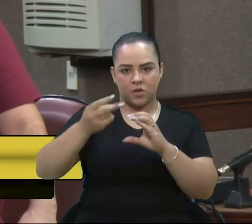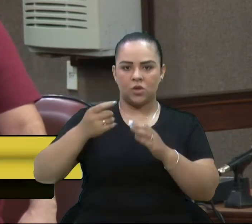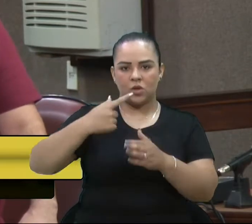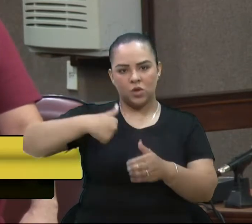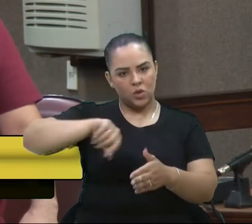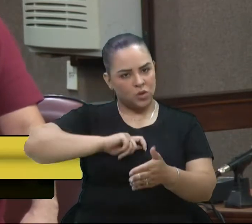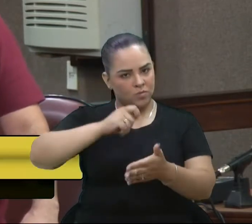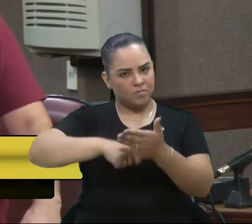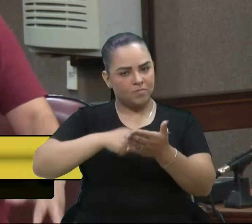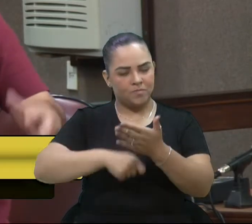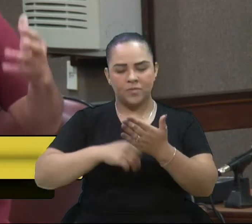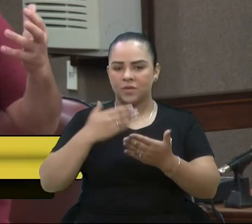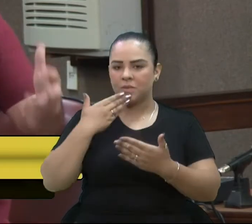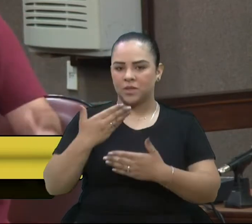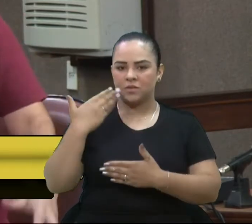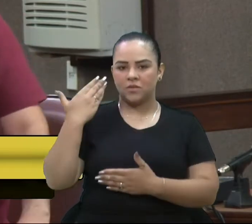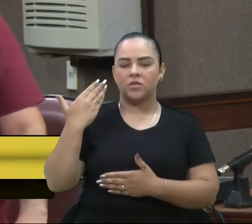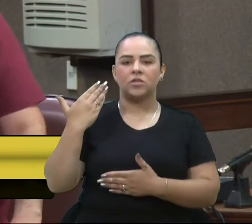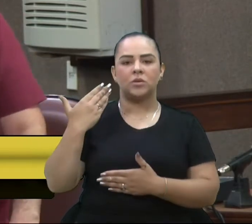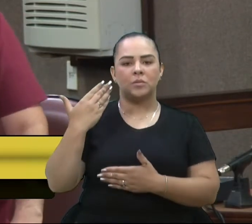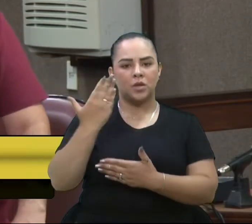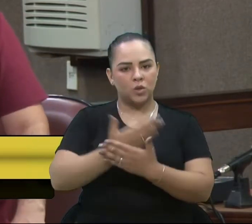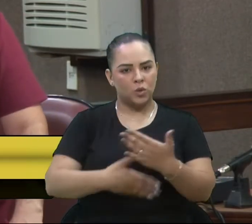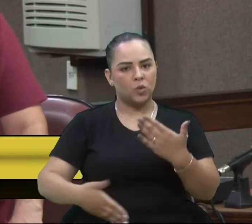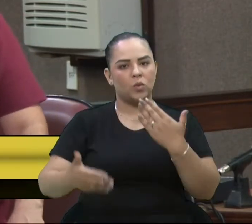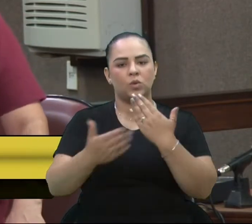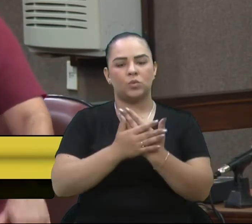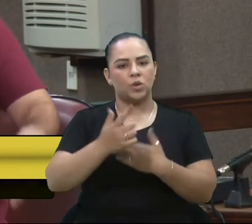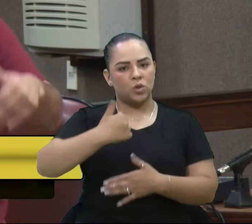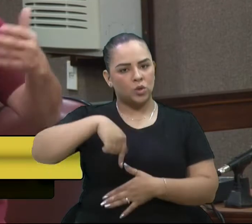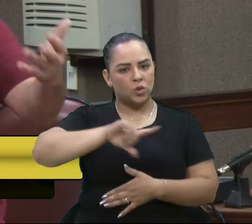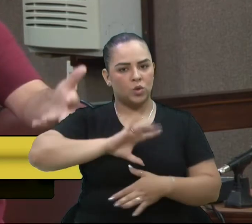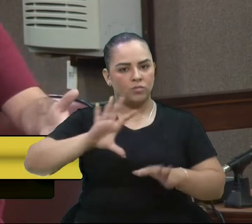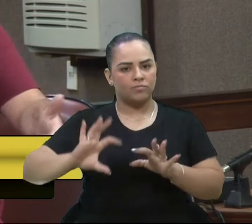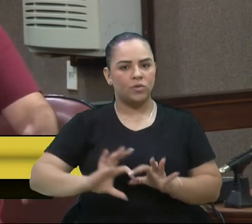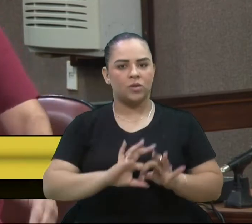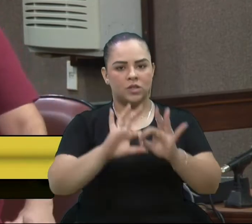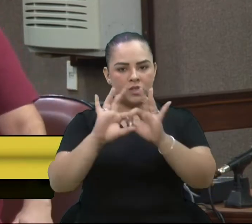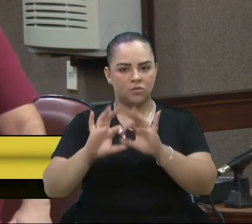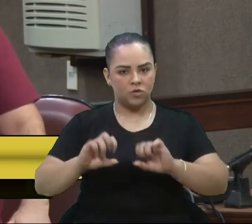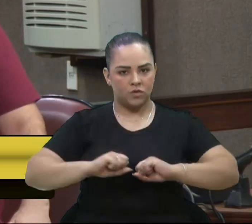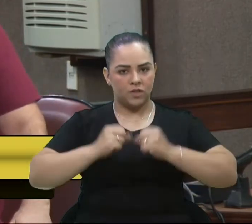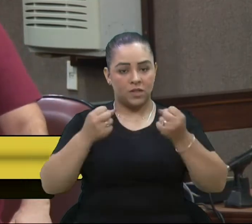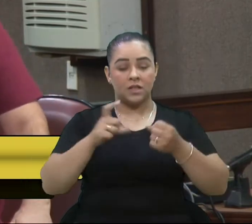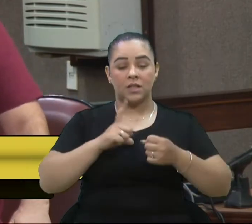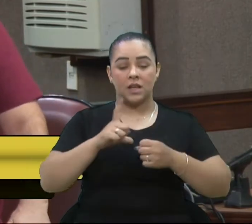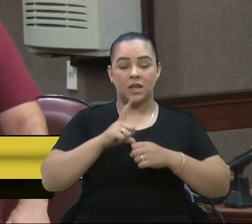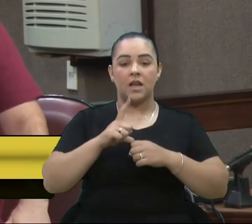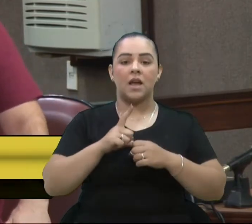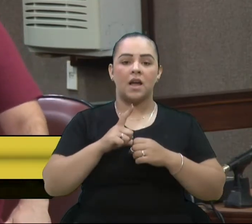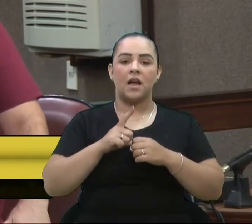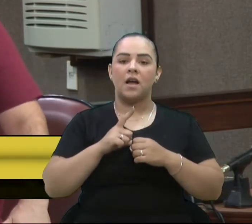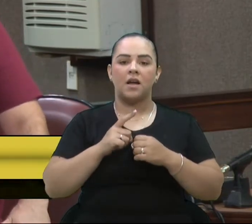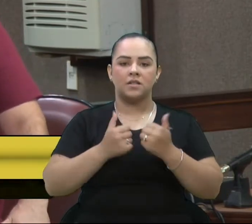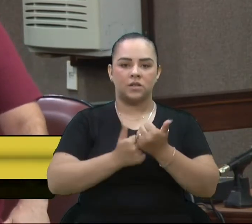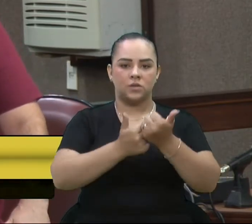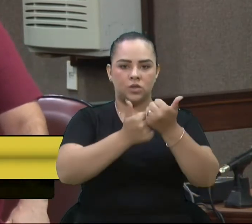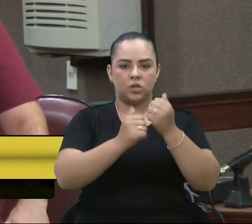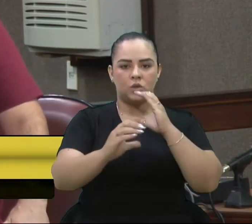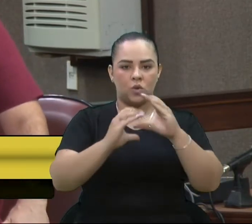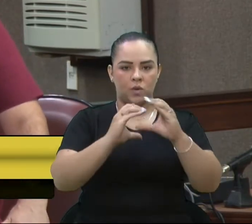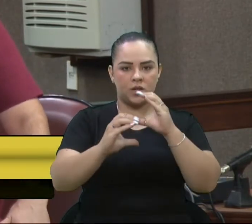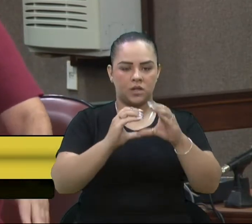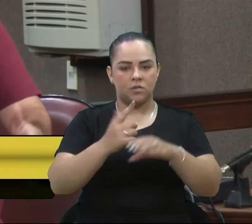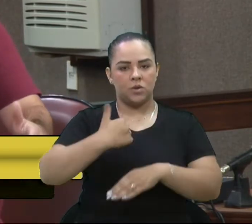eu faço esse apelo aqui publicamente que a gente possa unificar esforços aqui dos gabinetes que têm assessoria de comunicação, para que a gente consiga